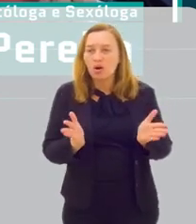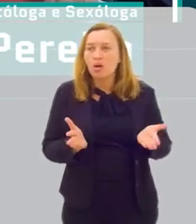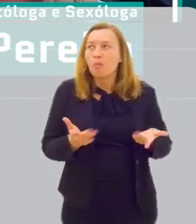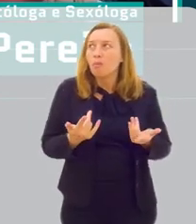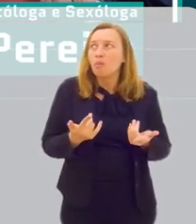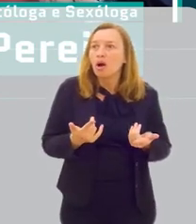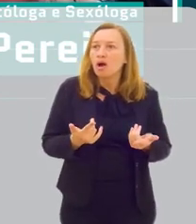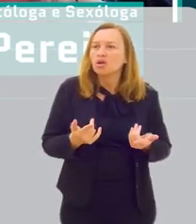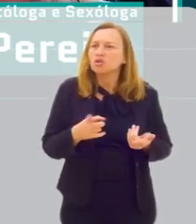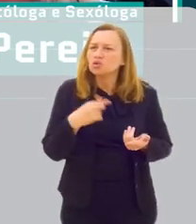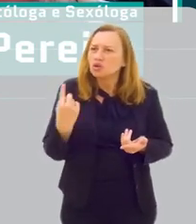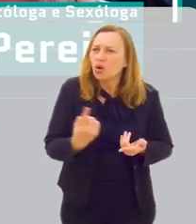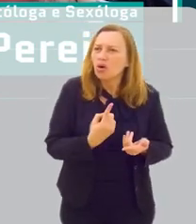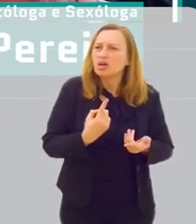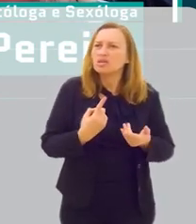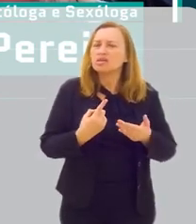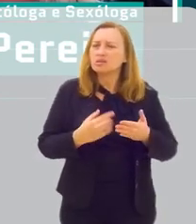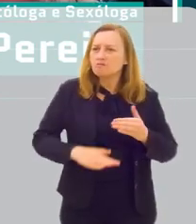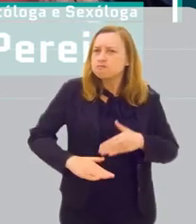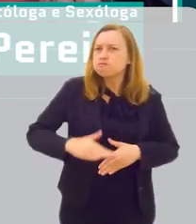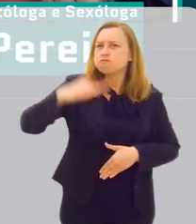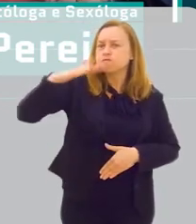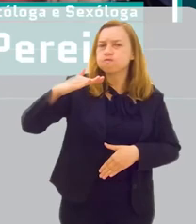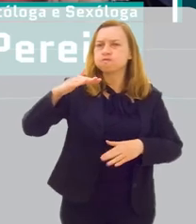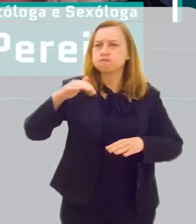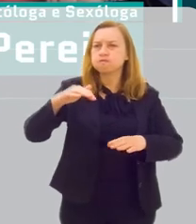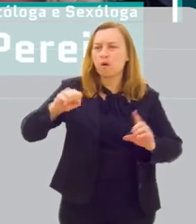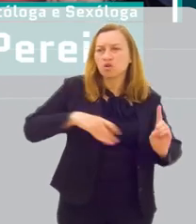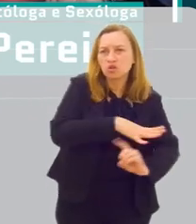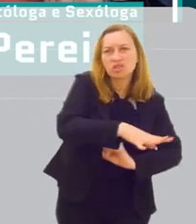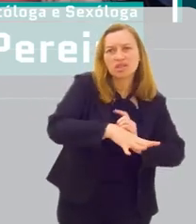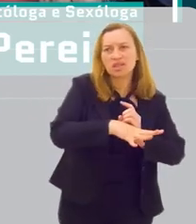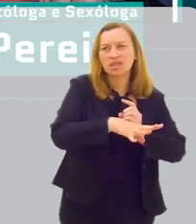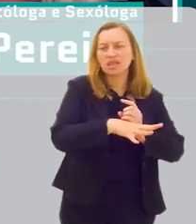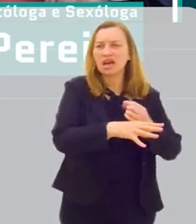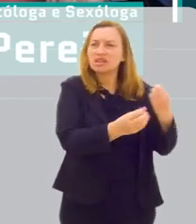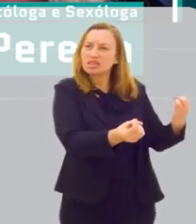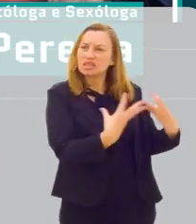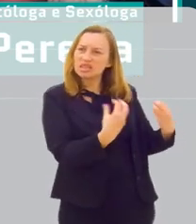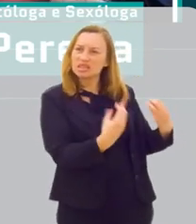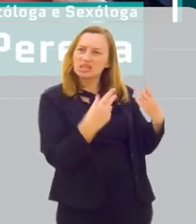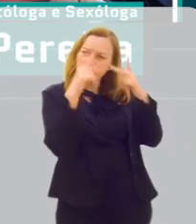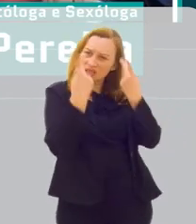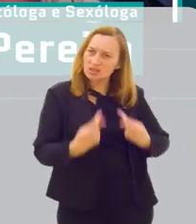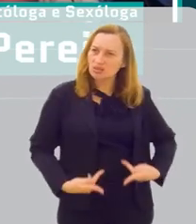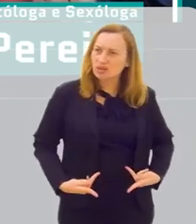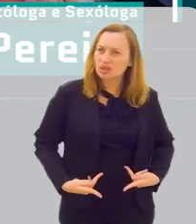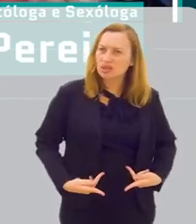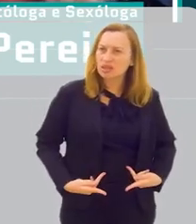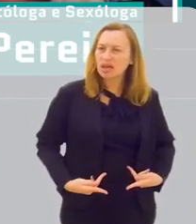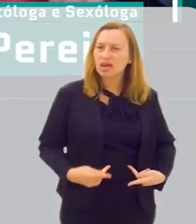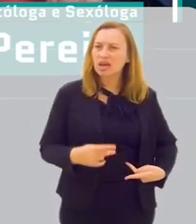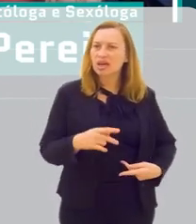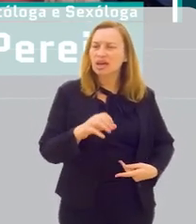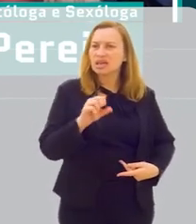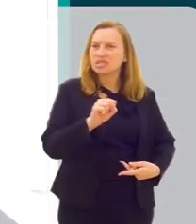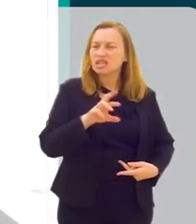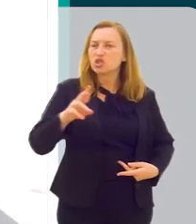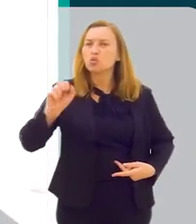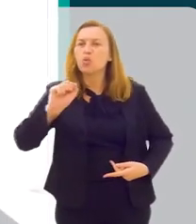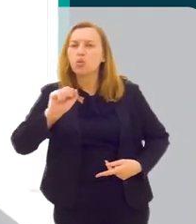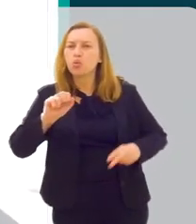atualmente. A gente cresce, a sociedade passa para a gente que o ser humano é sexual.